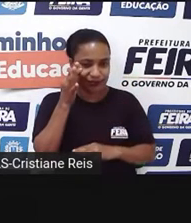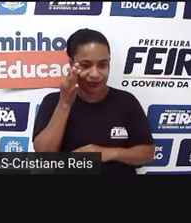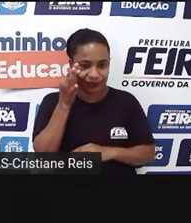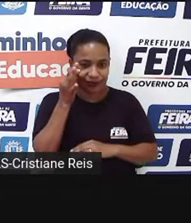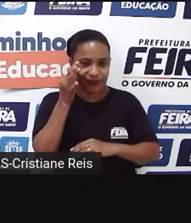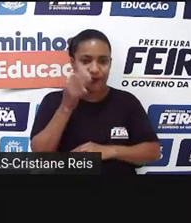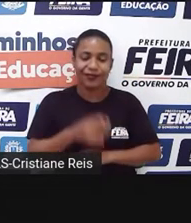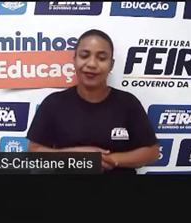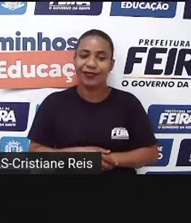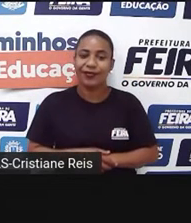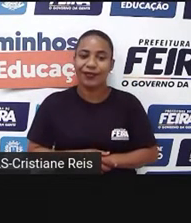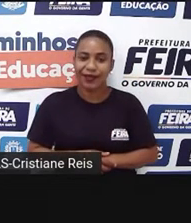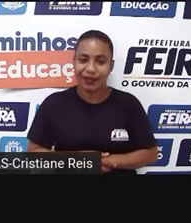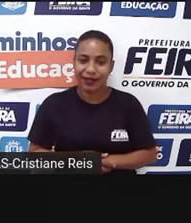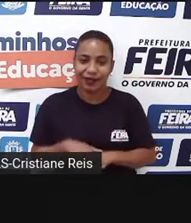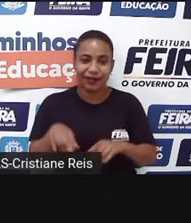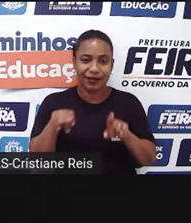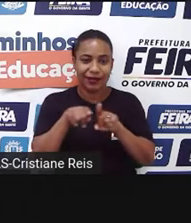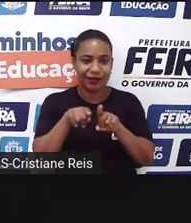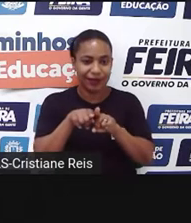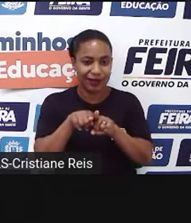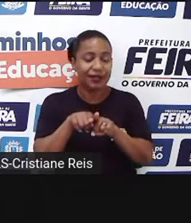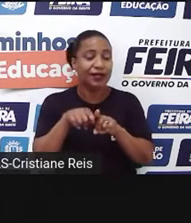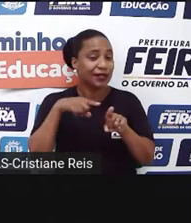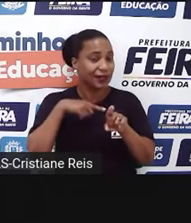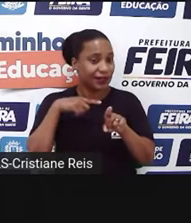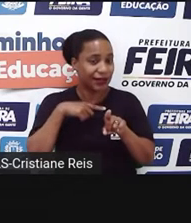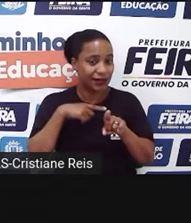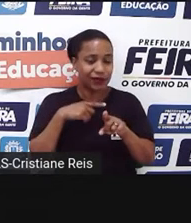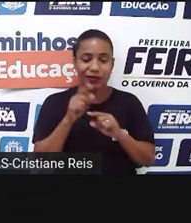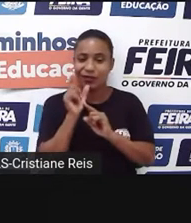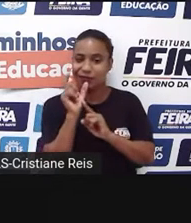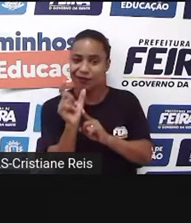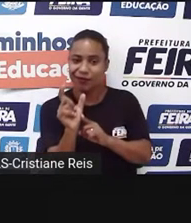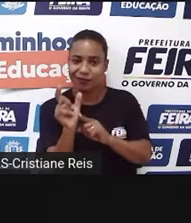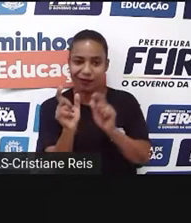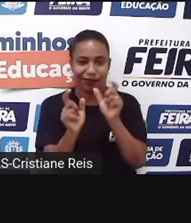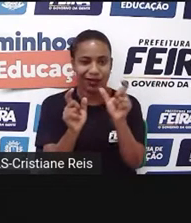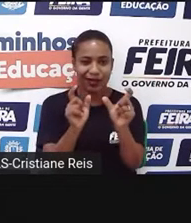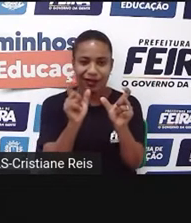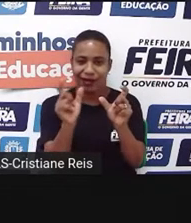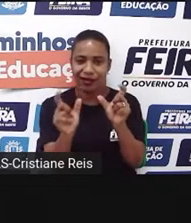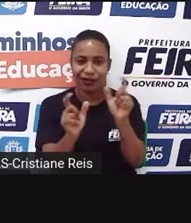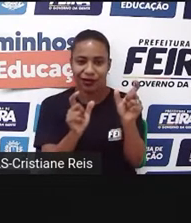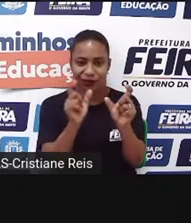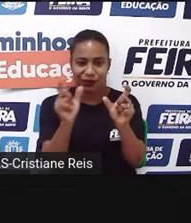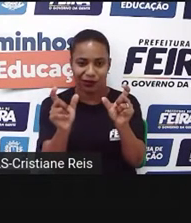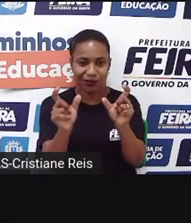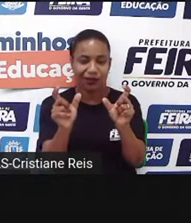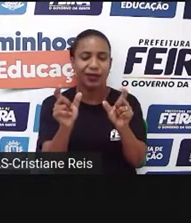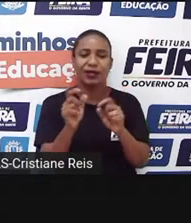Existem expressões que a gente chama aqui de rubrica. E, na verdade, essas rubricas